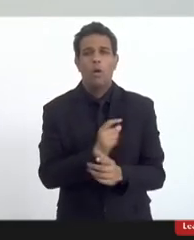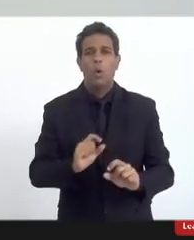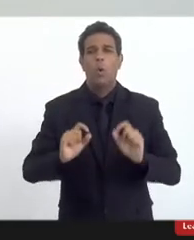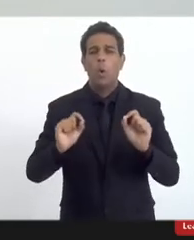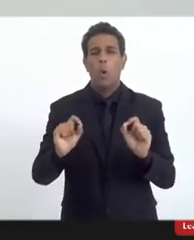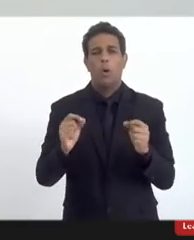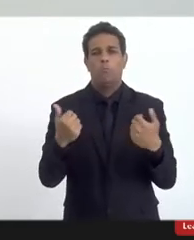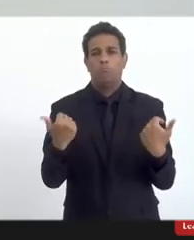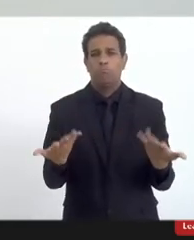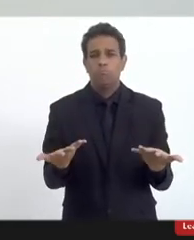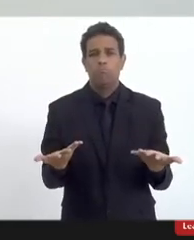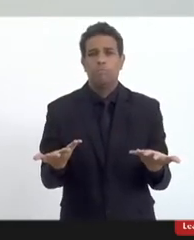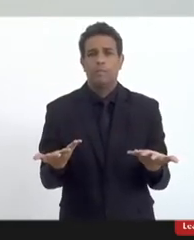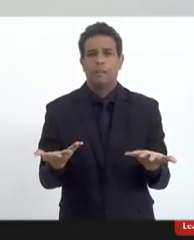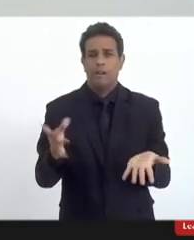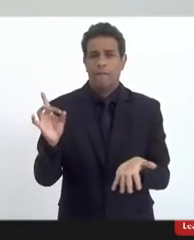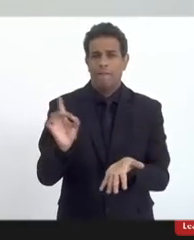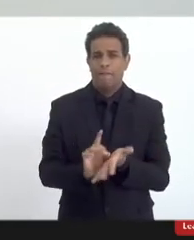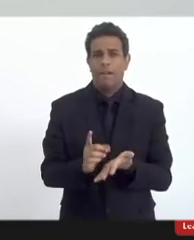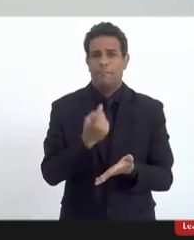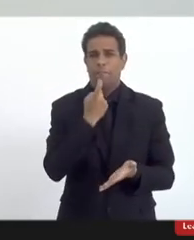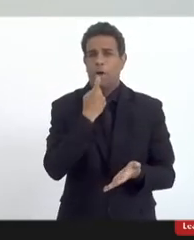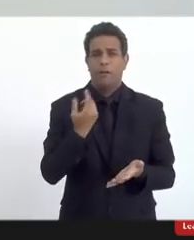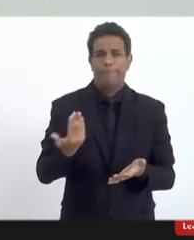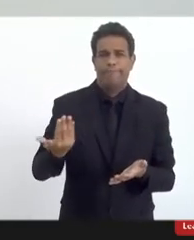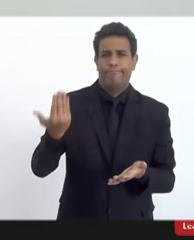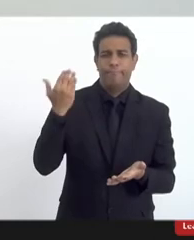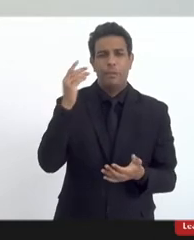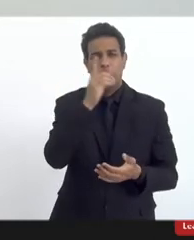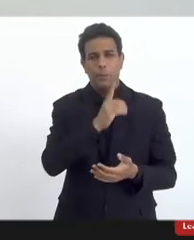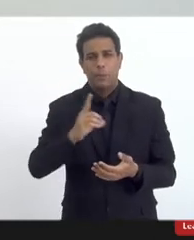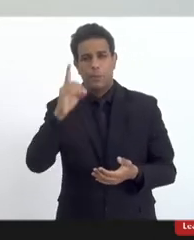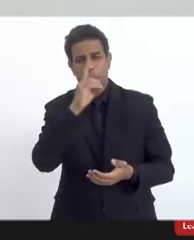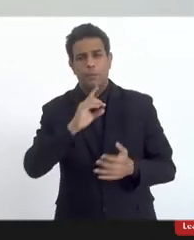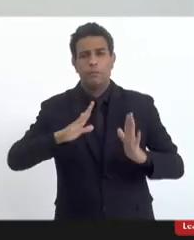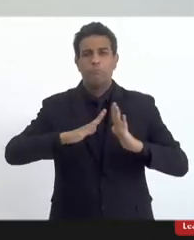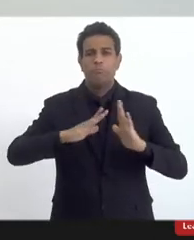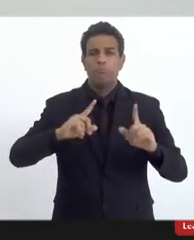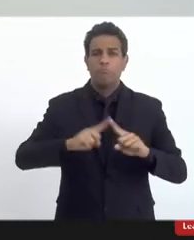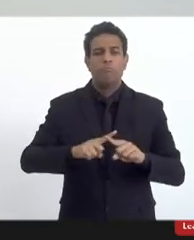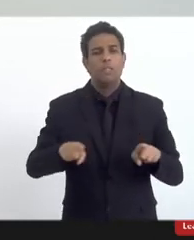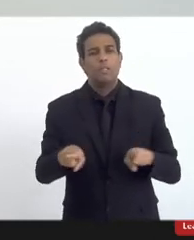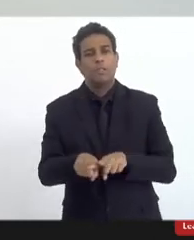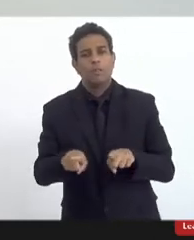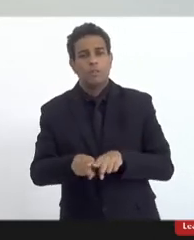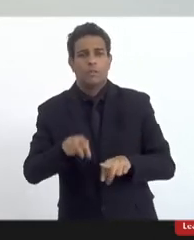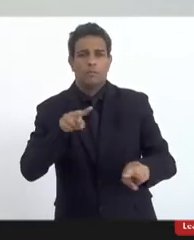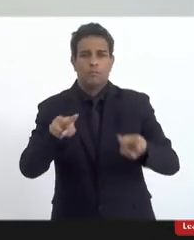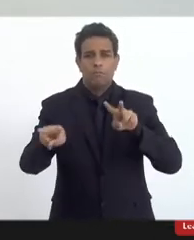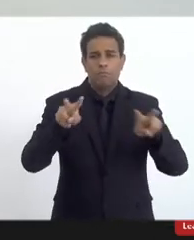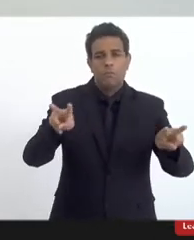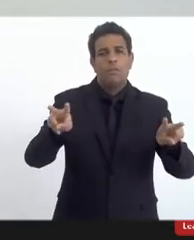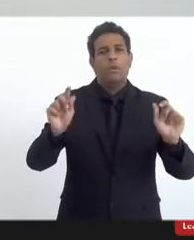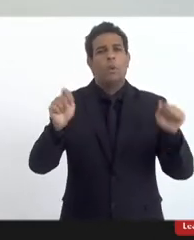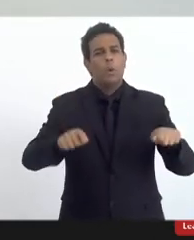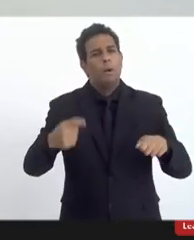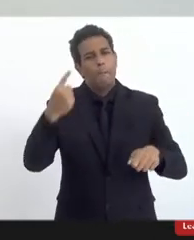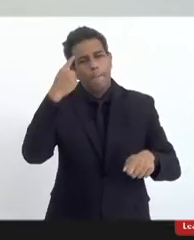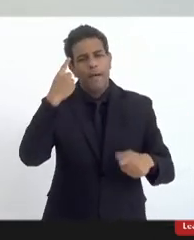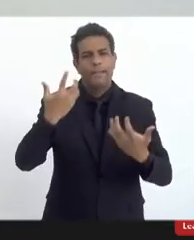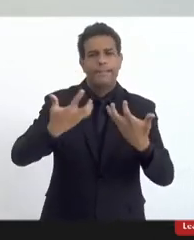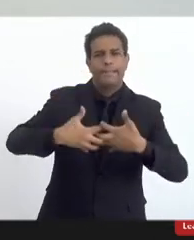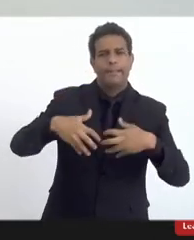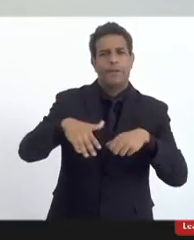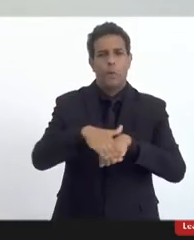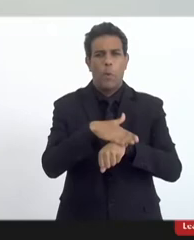só, esse fato foi agora, recente, no domingo, na igreja, mas isso tem acontecido constantemente. A gente tem até se perguntado, eu